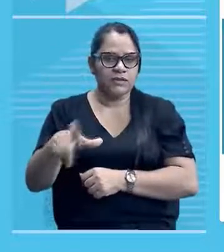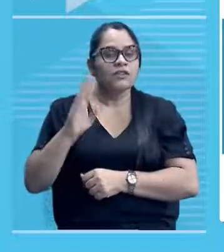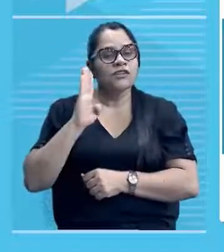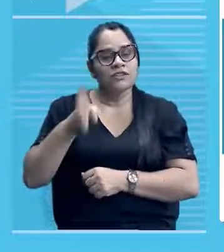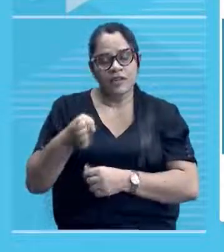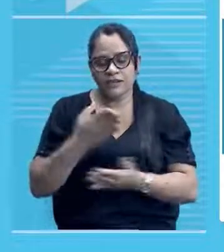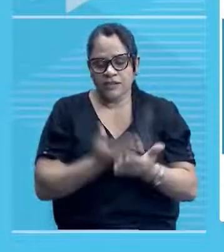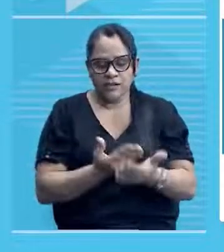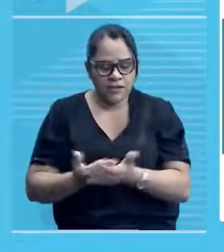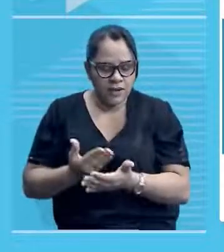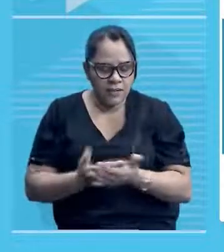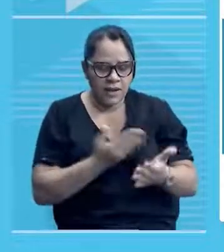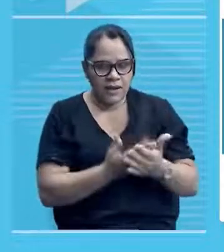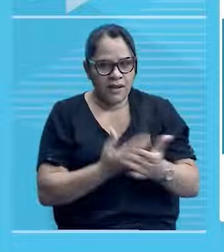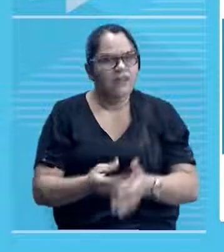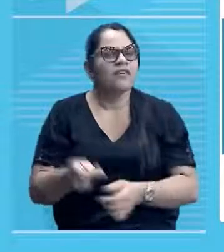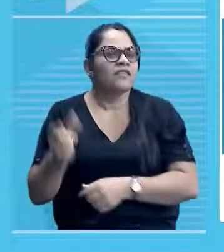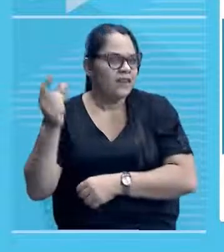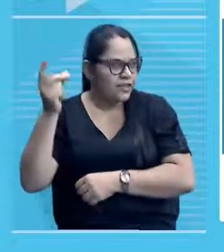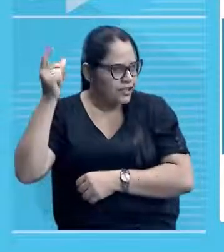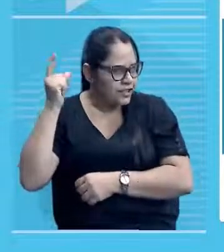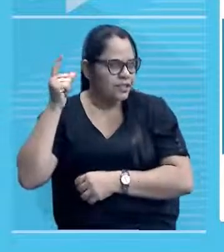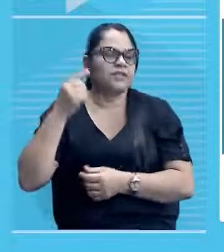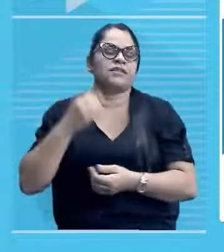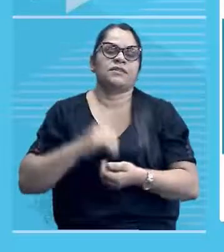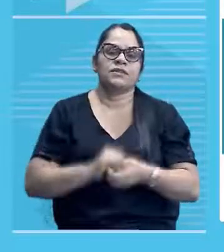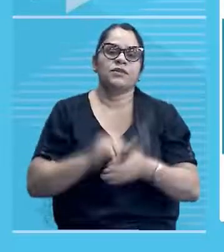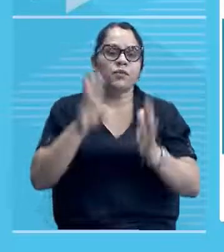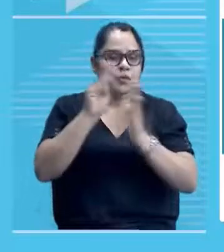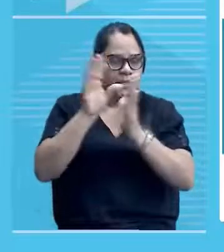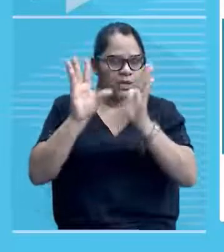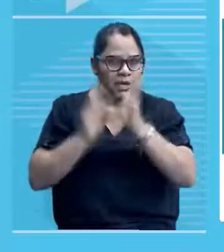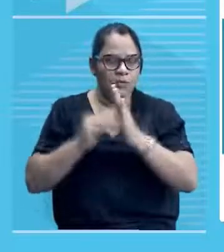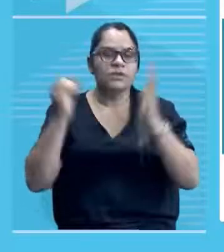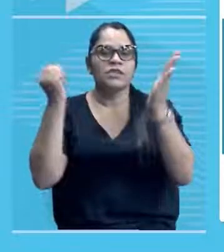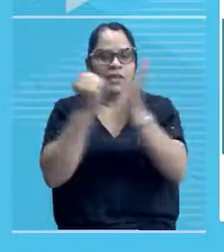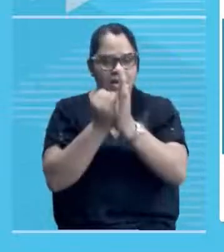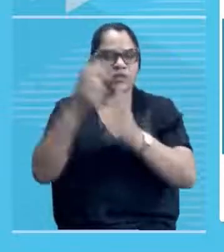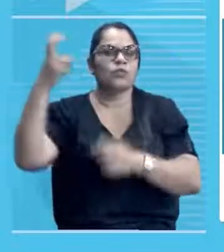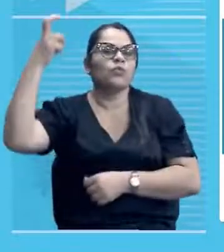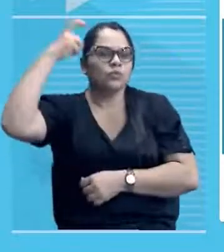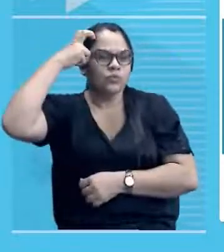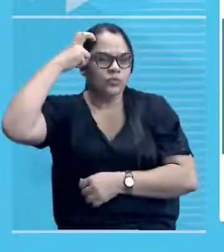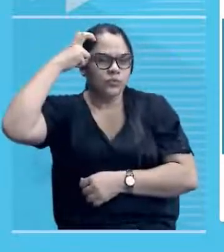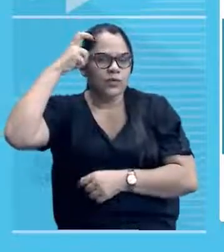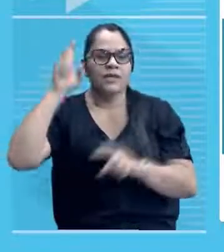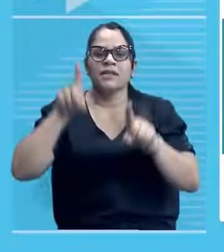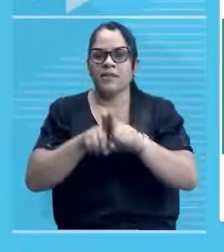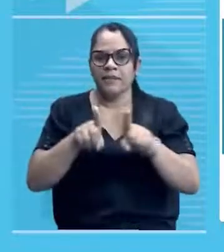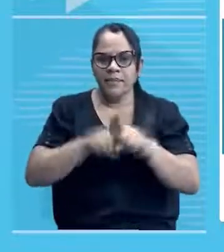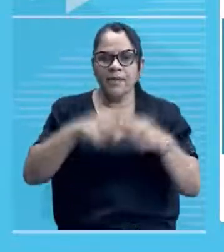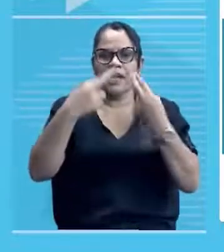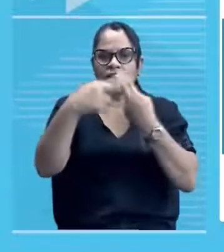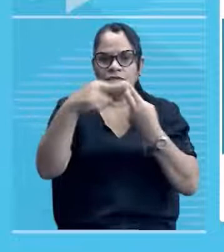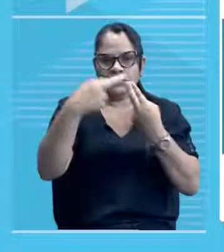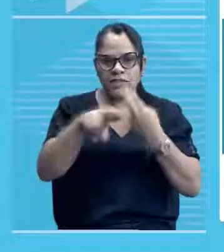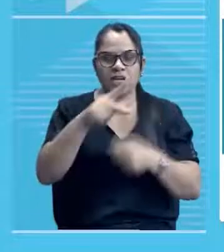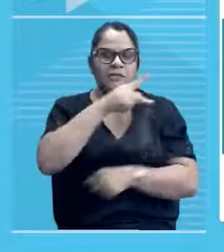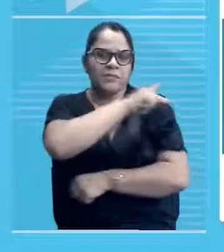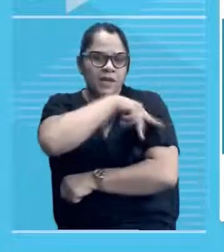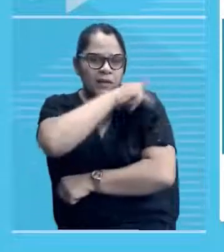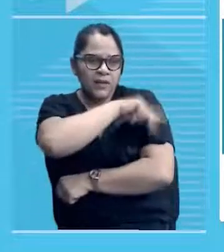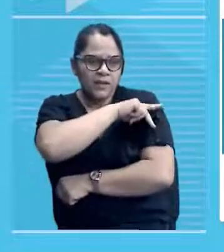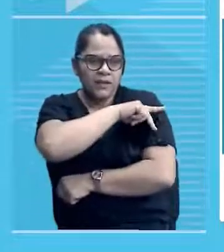esse conteúdo há alguns dias, algumas aulas, né? Destacando Cultura e Religiosidade Piauiense.